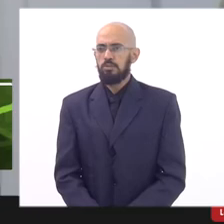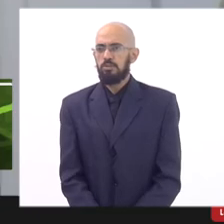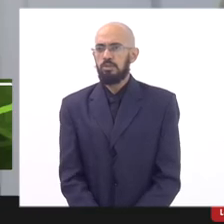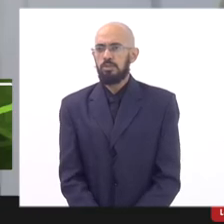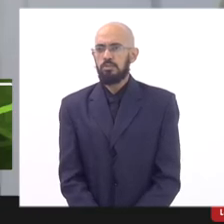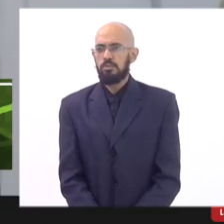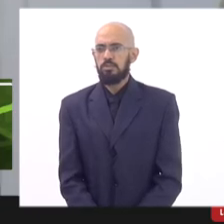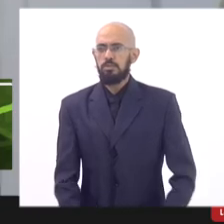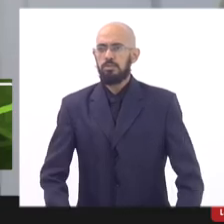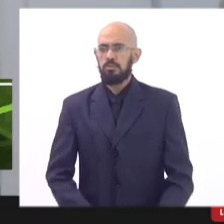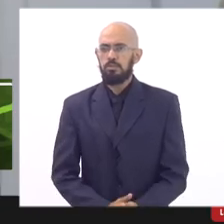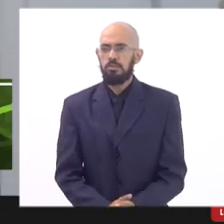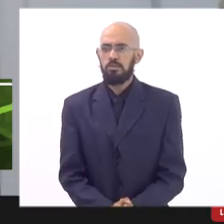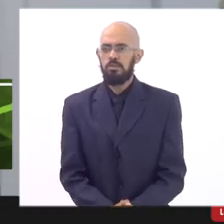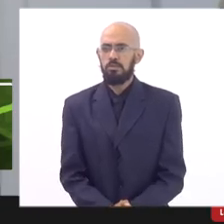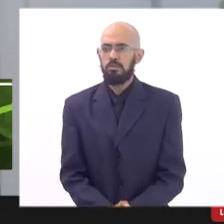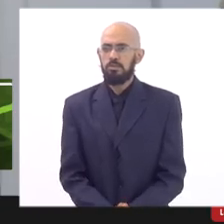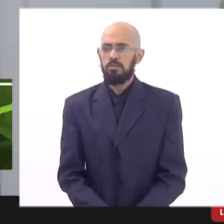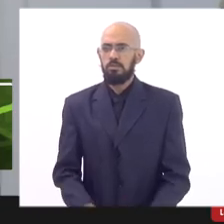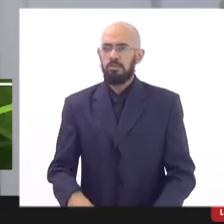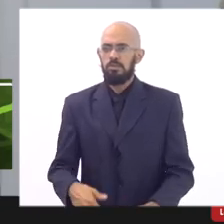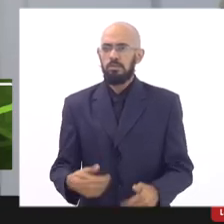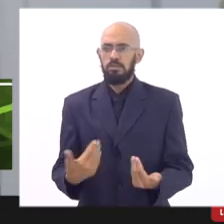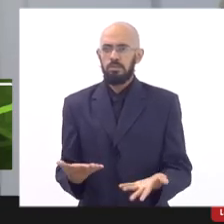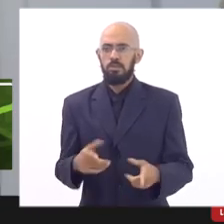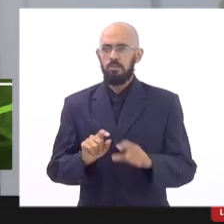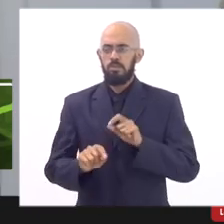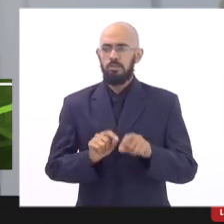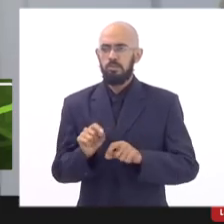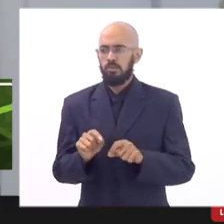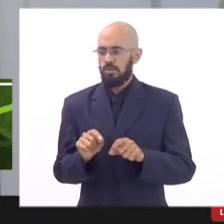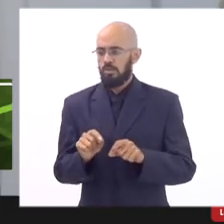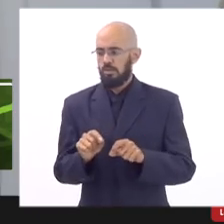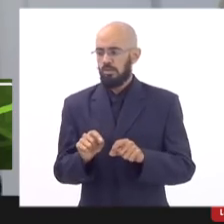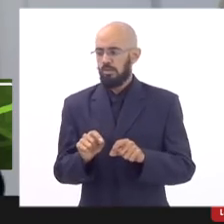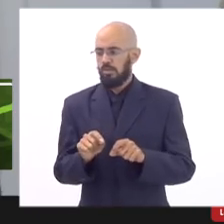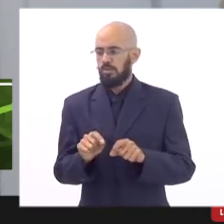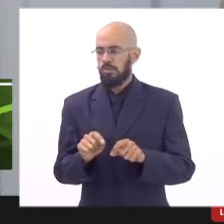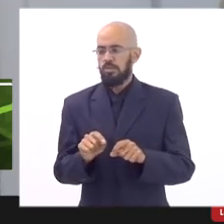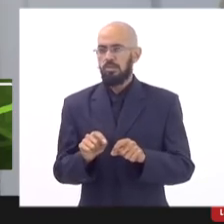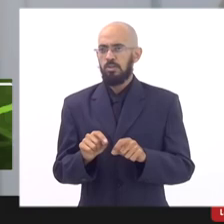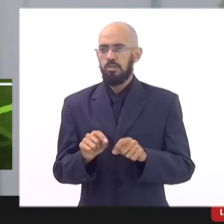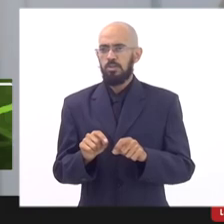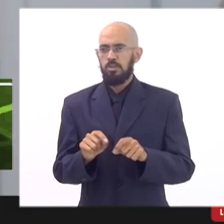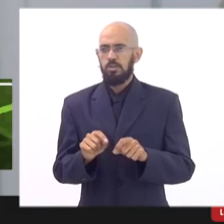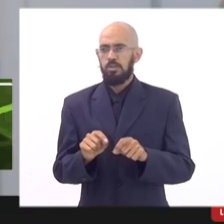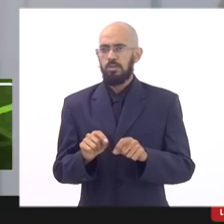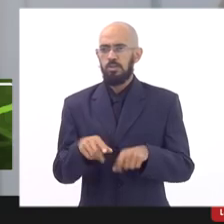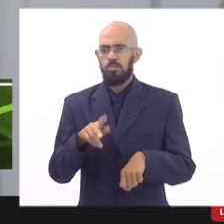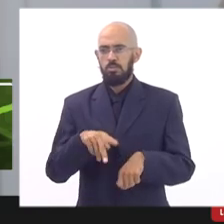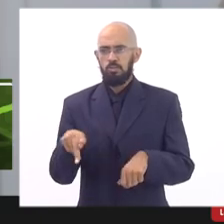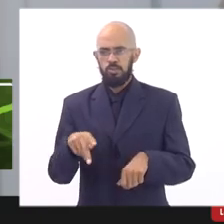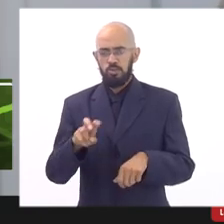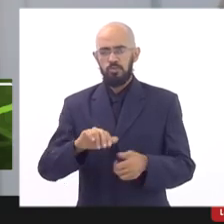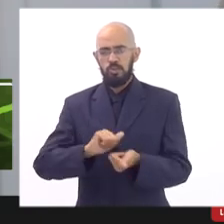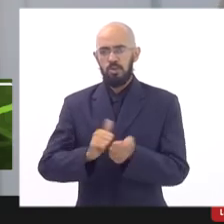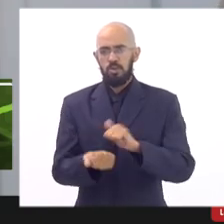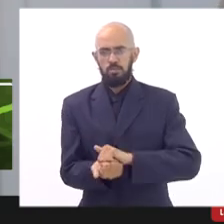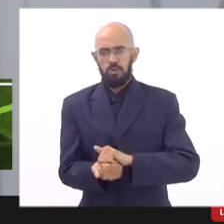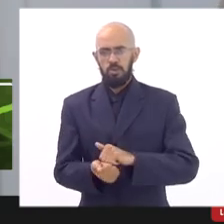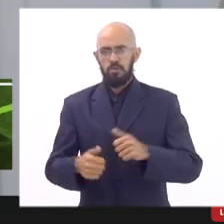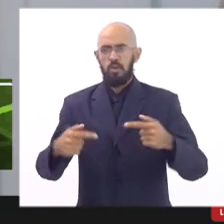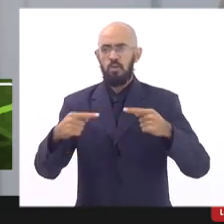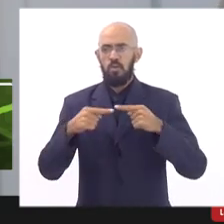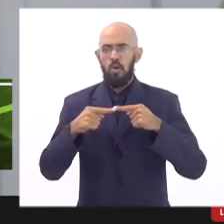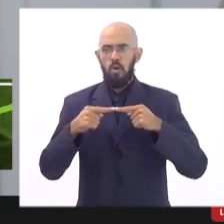então Ramon na verdade há uma os professores são alocados de acordo com a